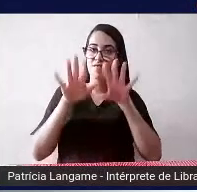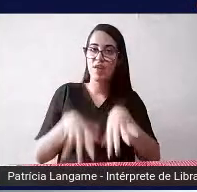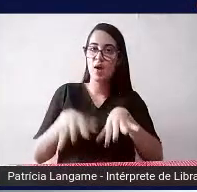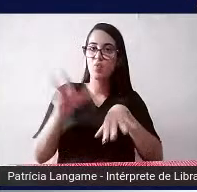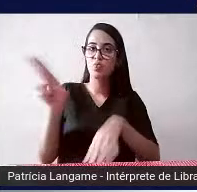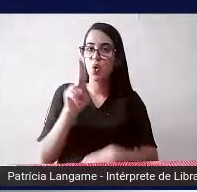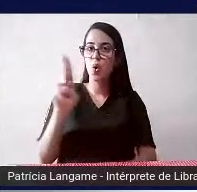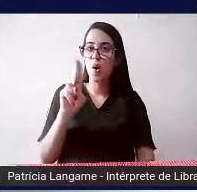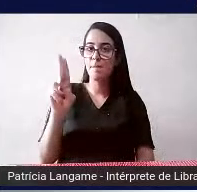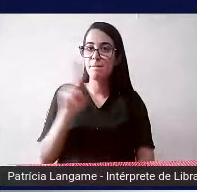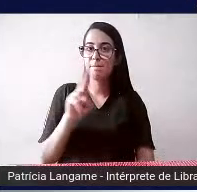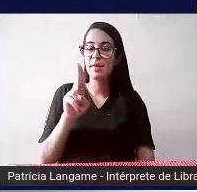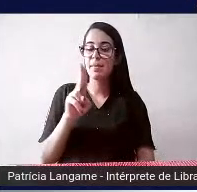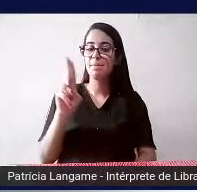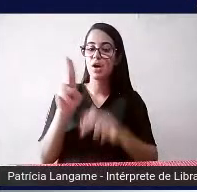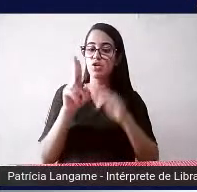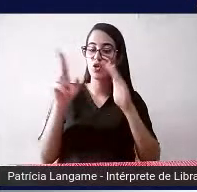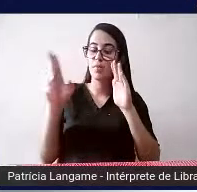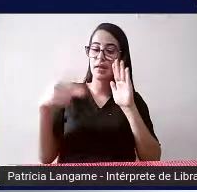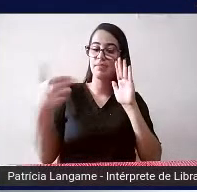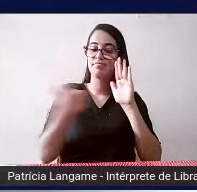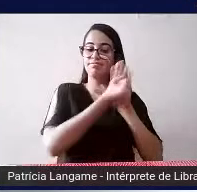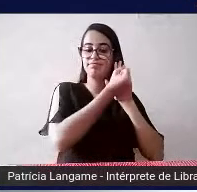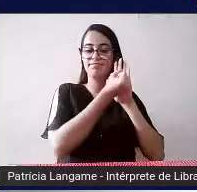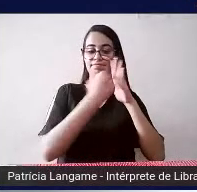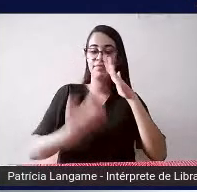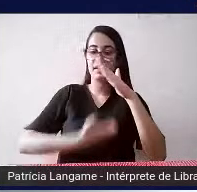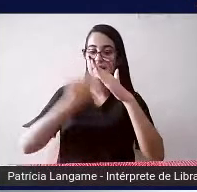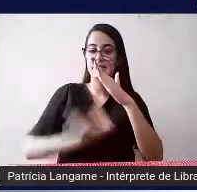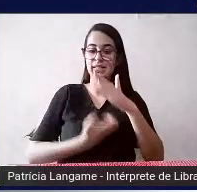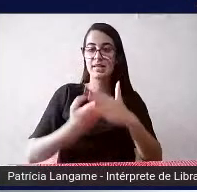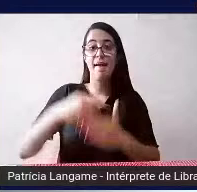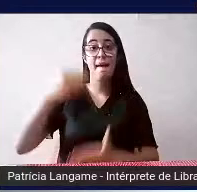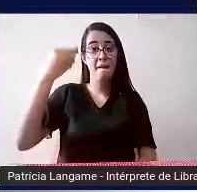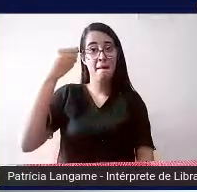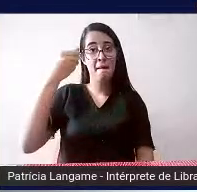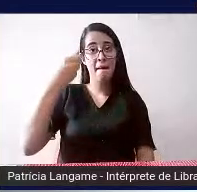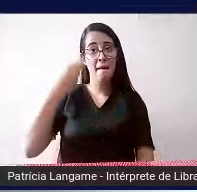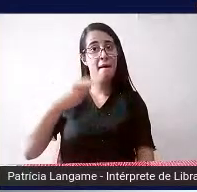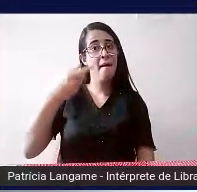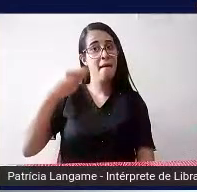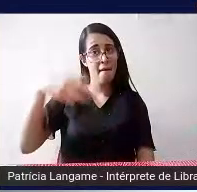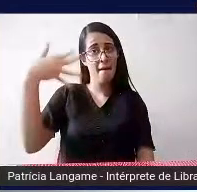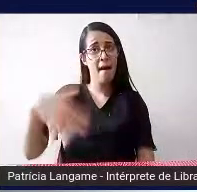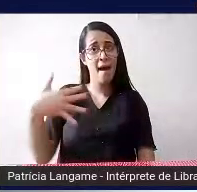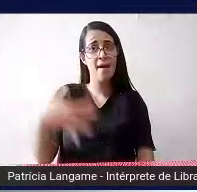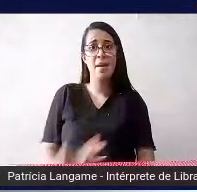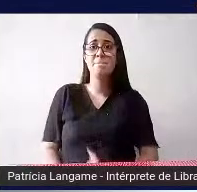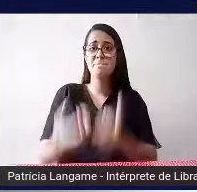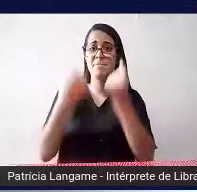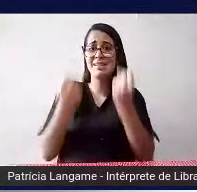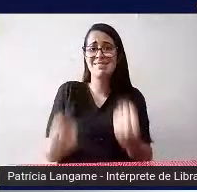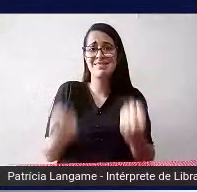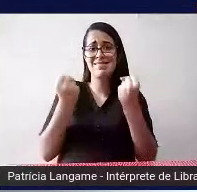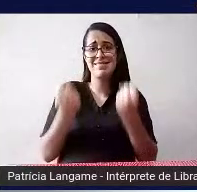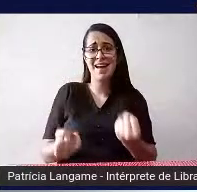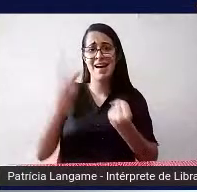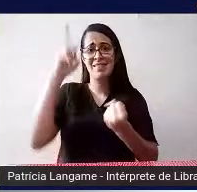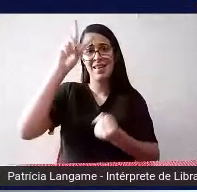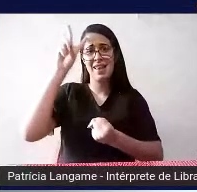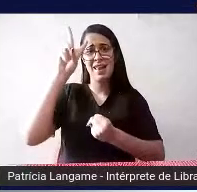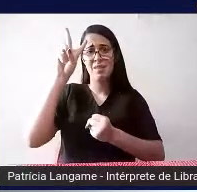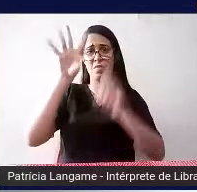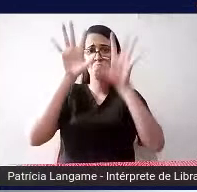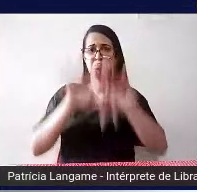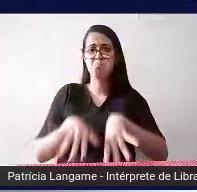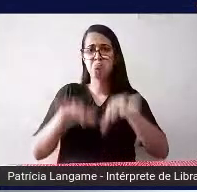devido ao nome da empresa é uma máquina cara também e ela é muito pesada lembra uma máquina de escrever e aí